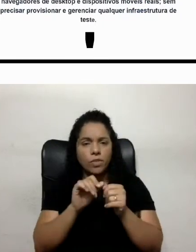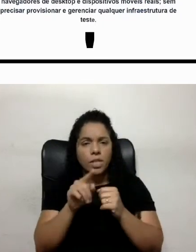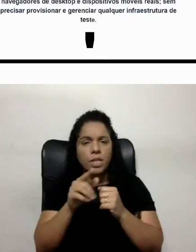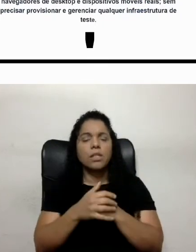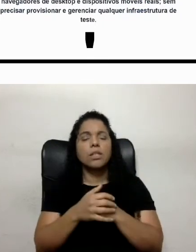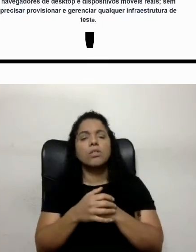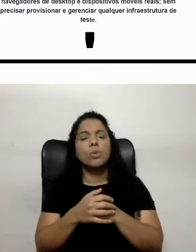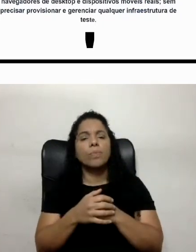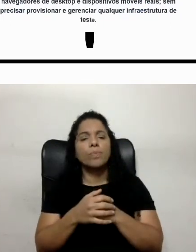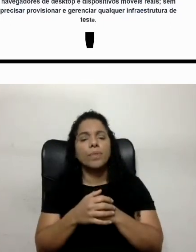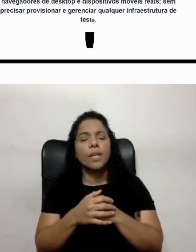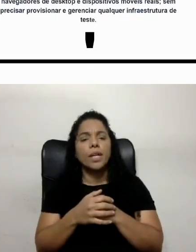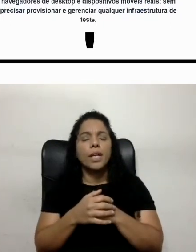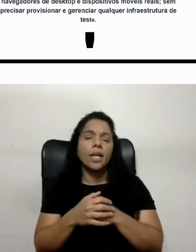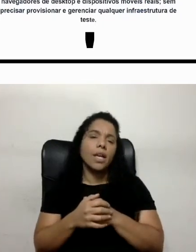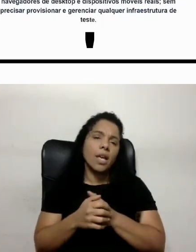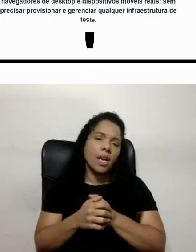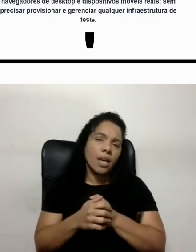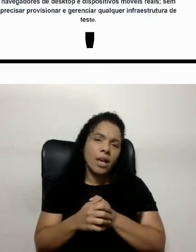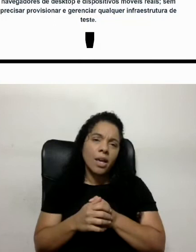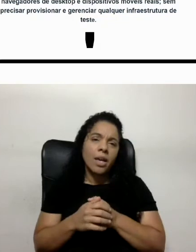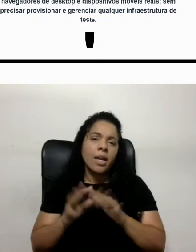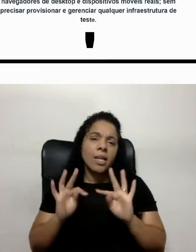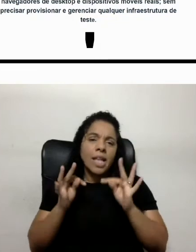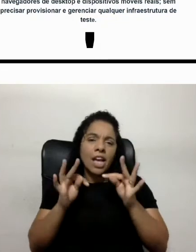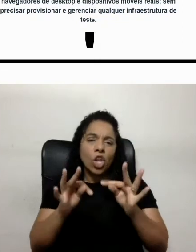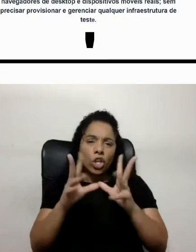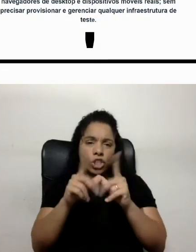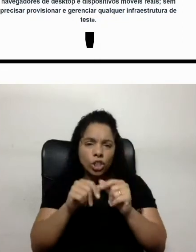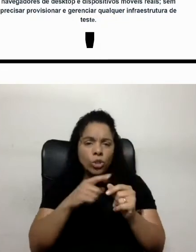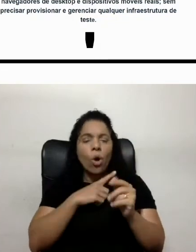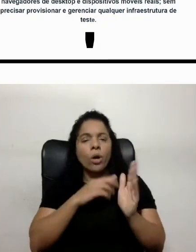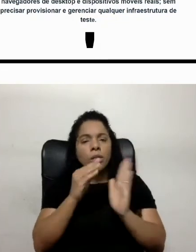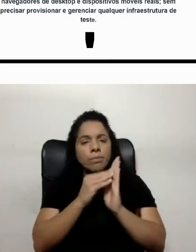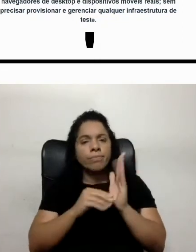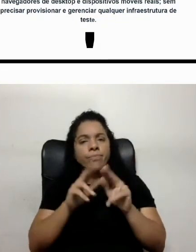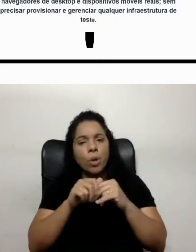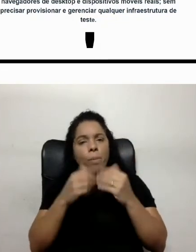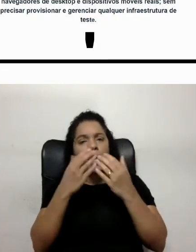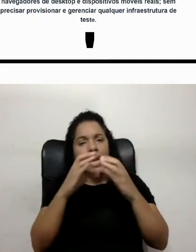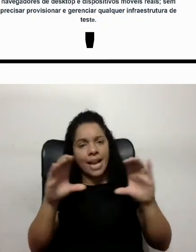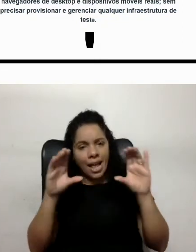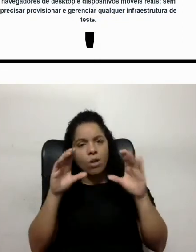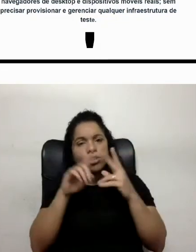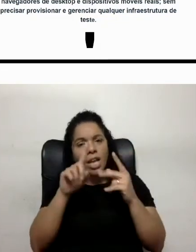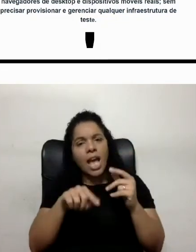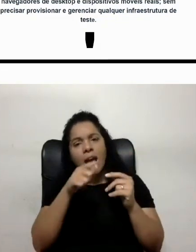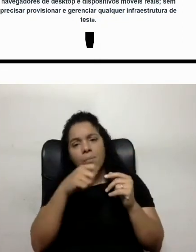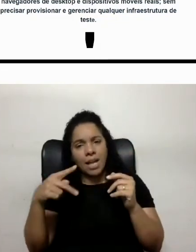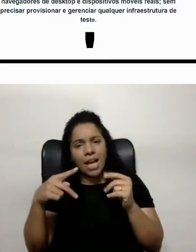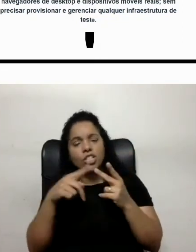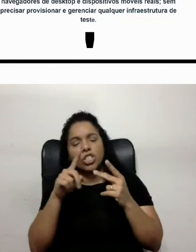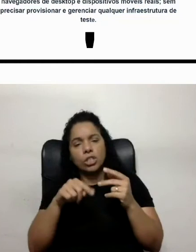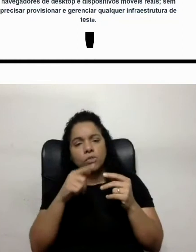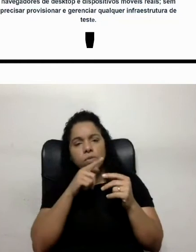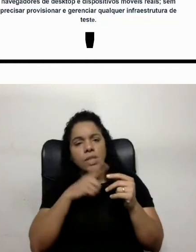e ele traz toda essa tecnologia para a gente, tá? Tudo isso via cloud. Ele é um aplicativo que ele traz